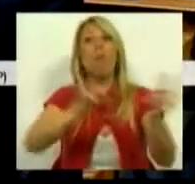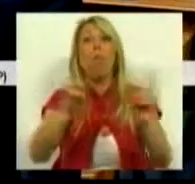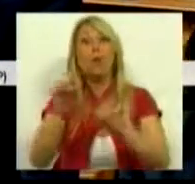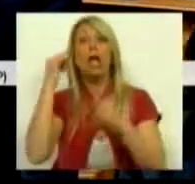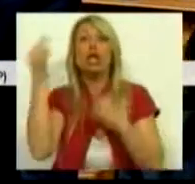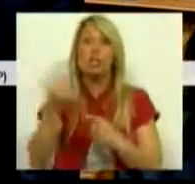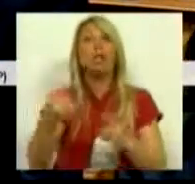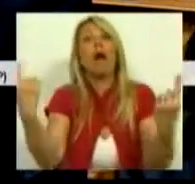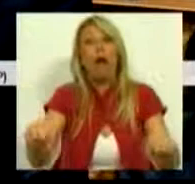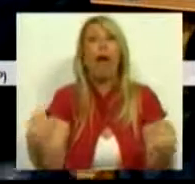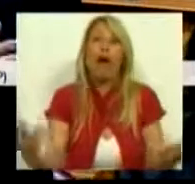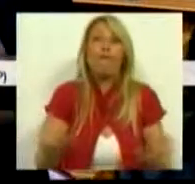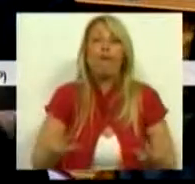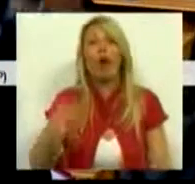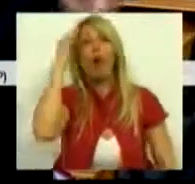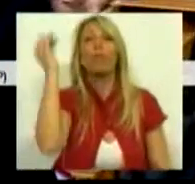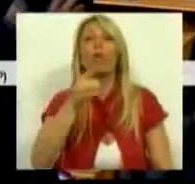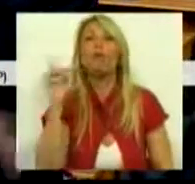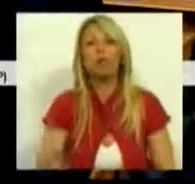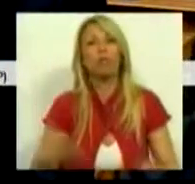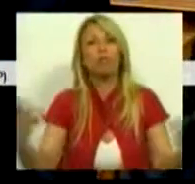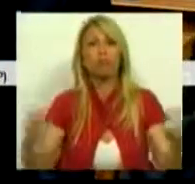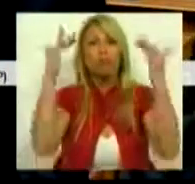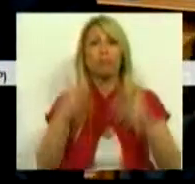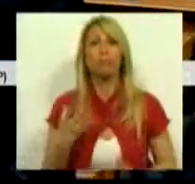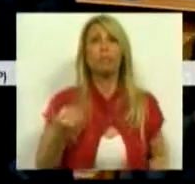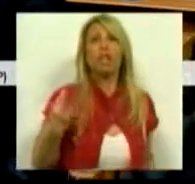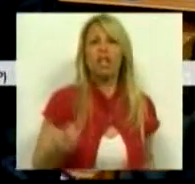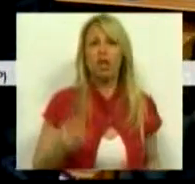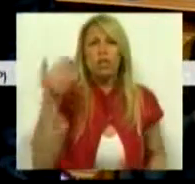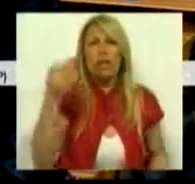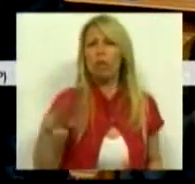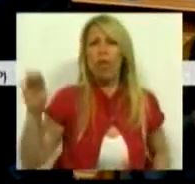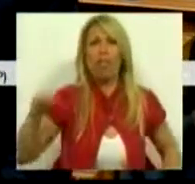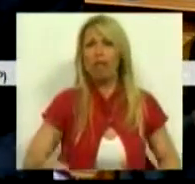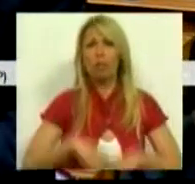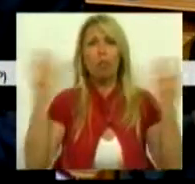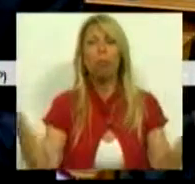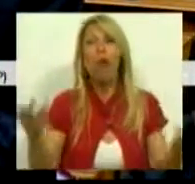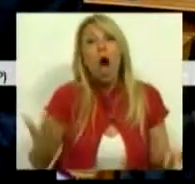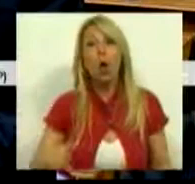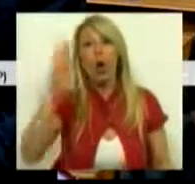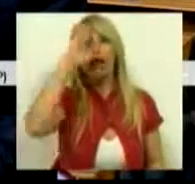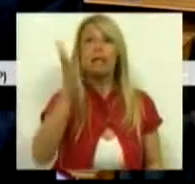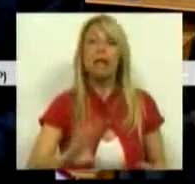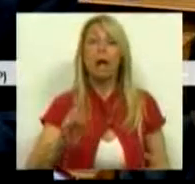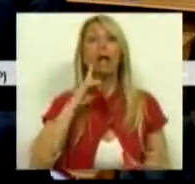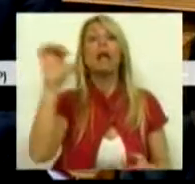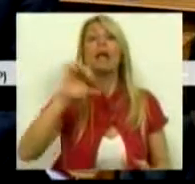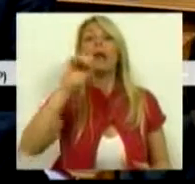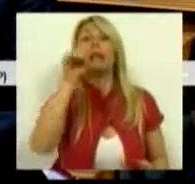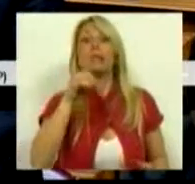além disso, reduz de 23 para 7 ou para 10, pelo que agora se sabe, os quadros de zona